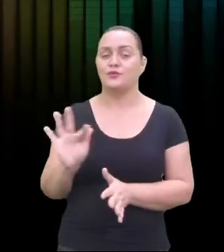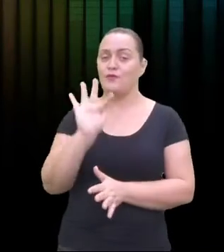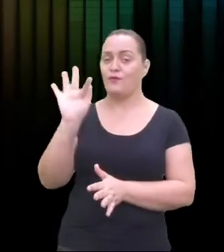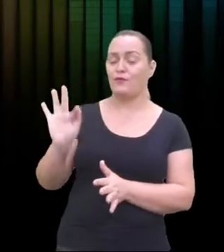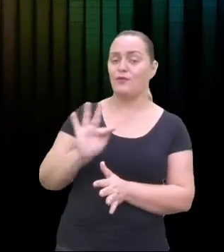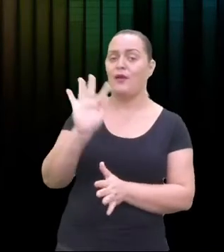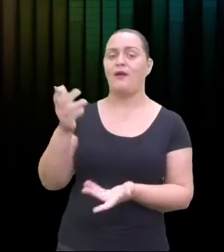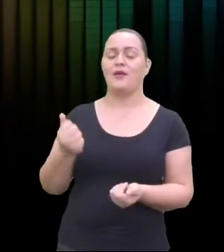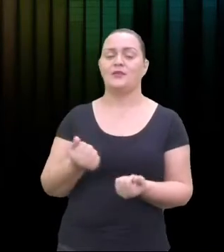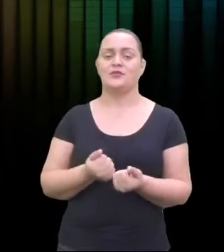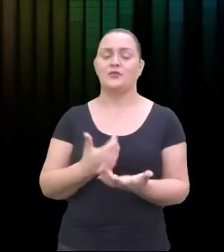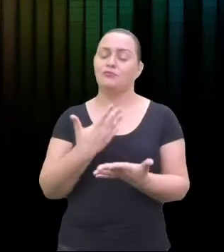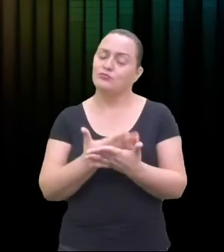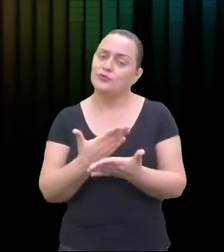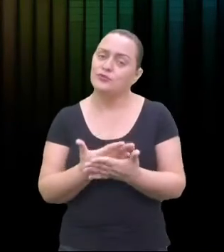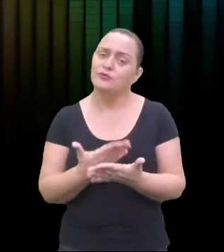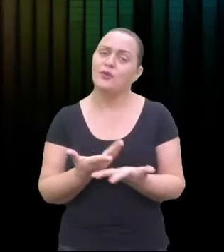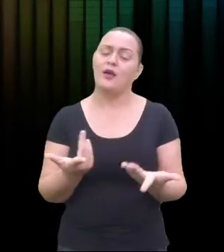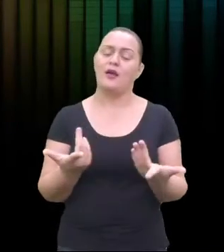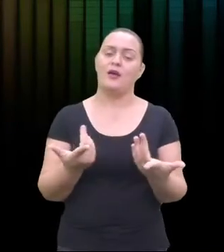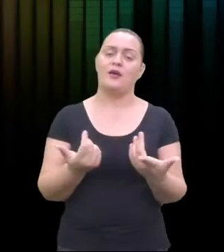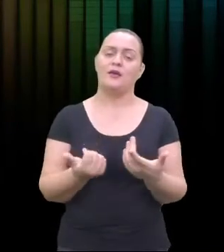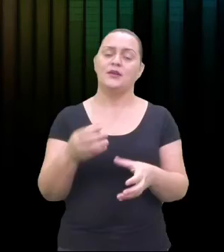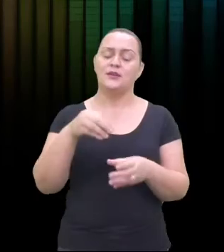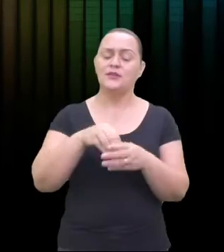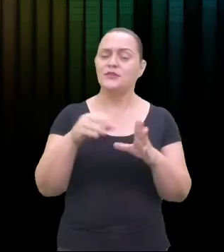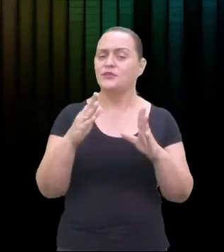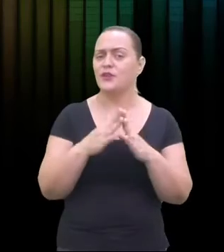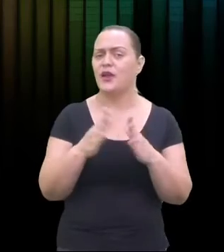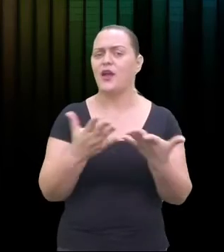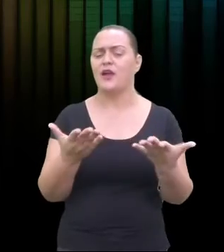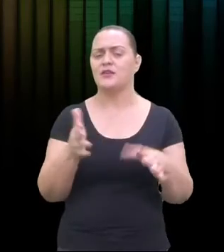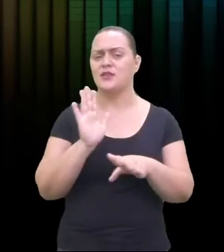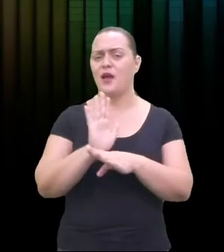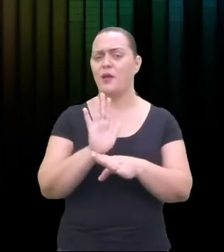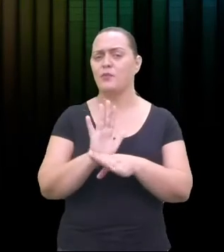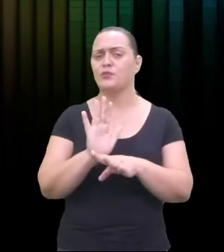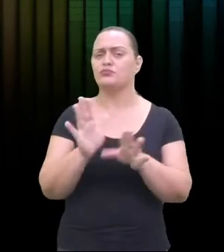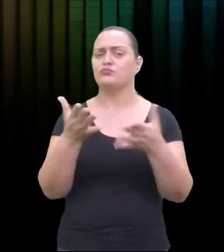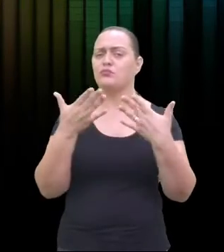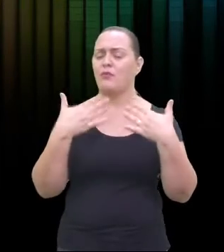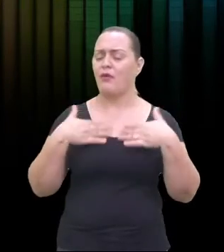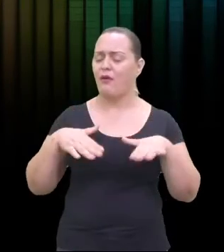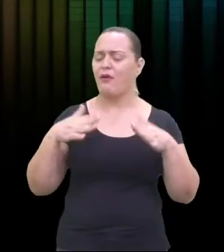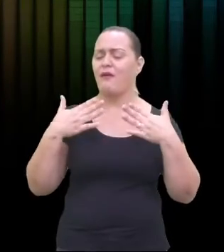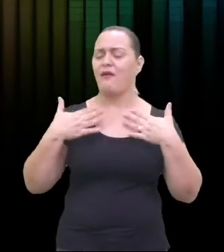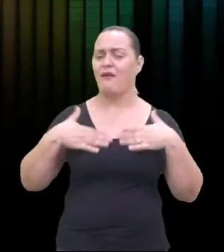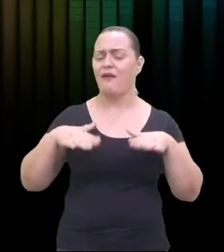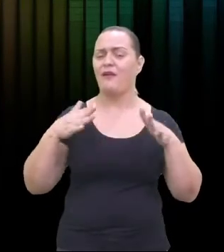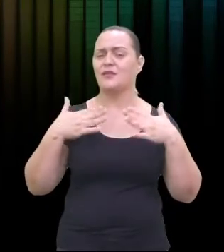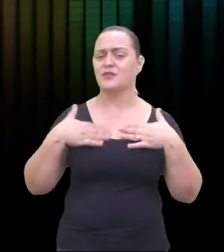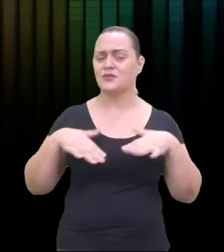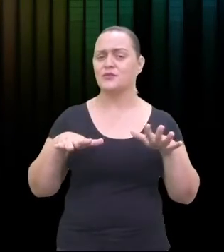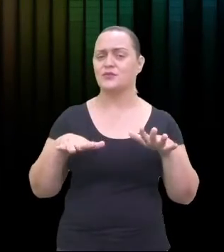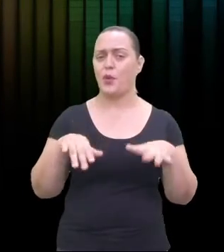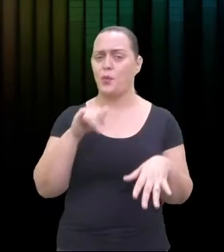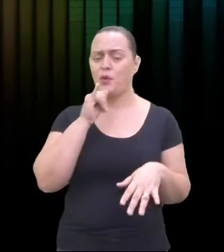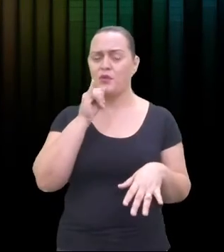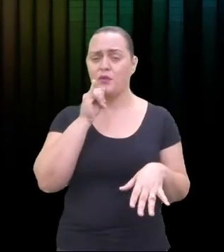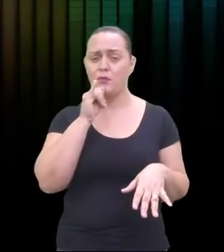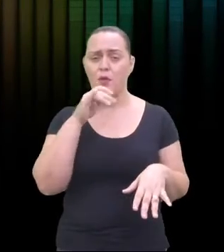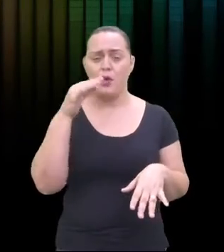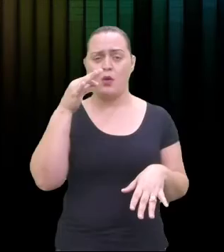mesmo, você tem que desenvolver uma atividade, você tem que estudar. A música, lógico, a gente quando fala uma música ao fundo, é uma música baixinha,